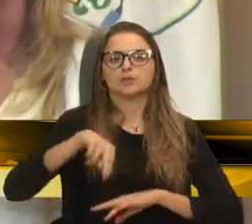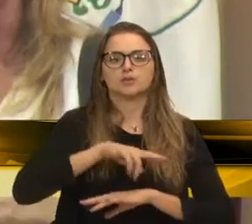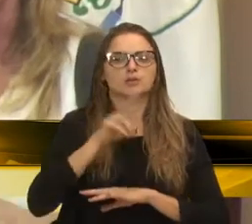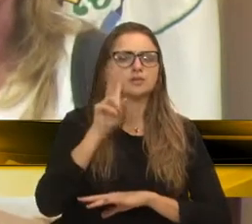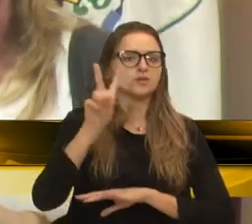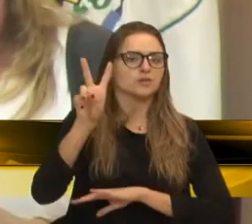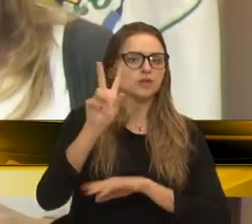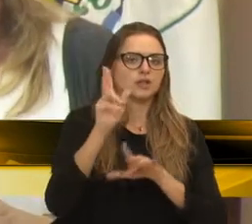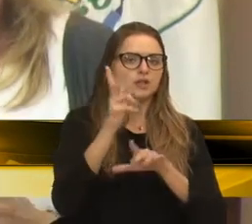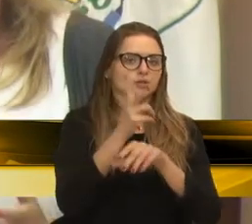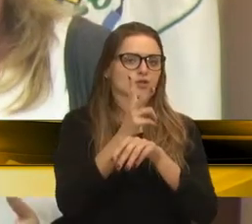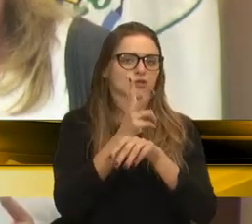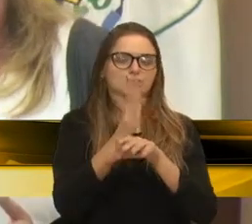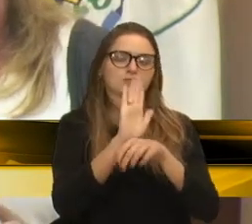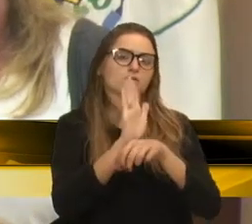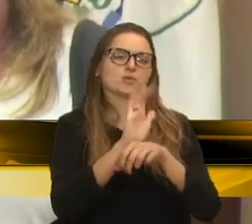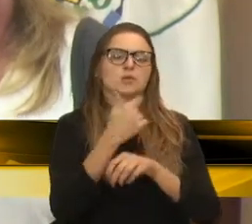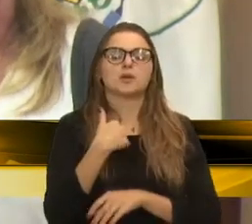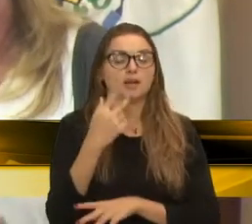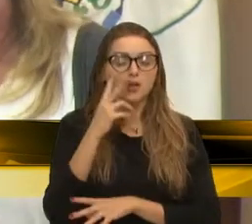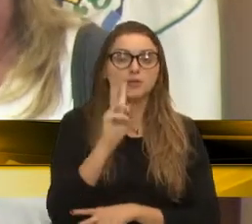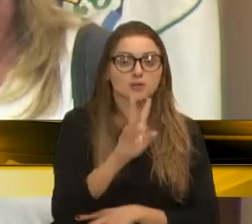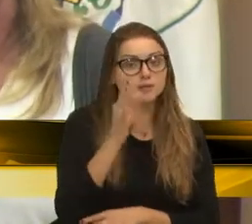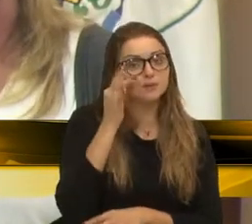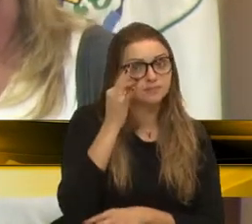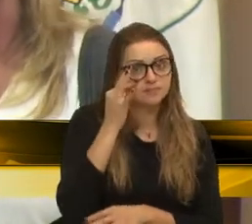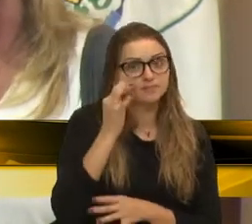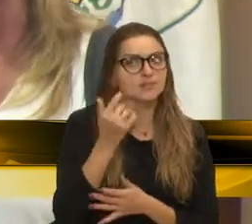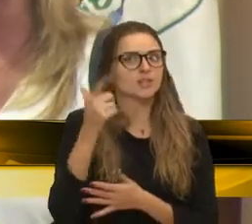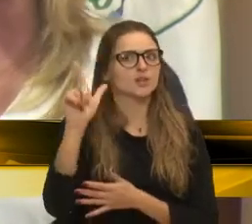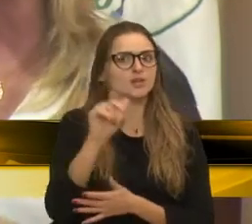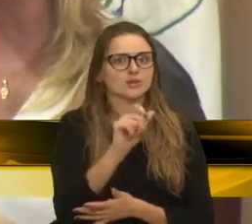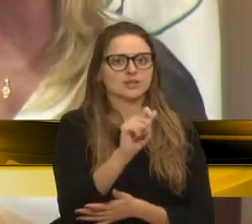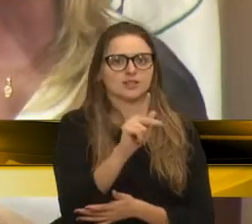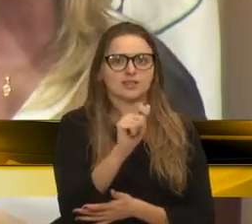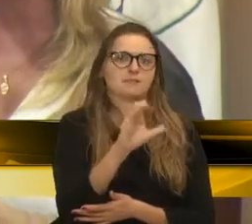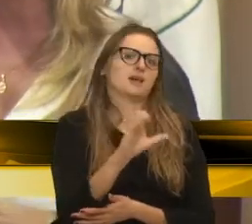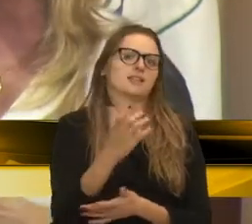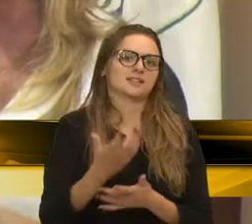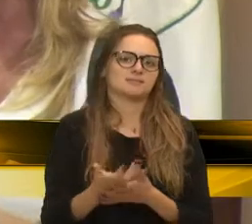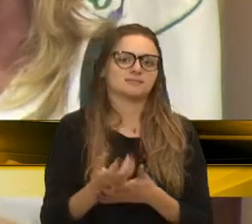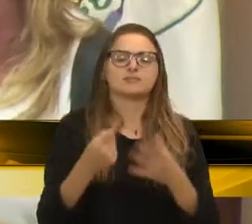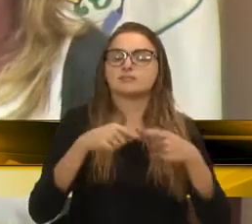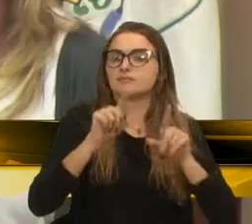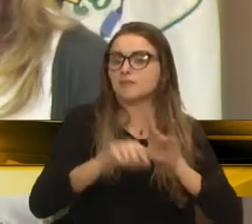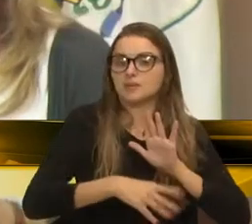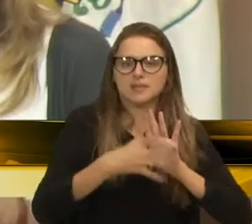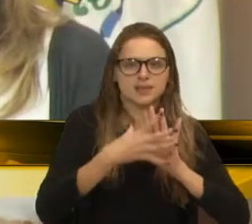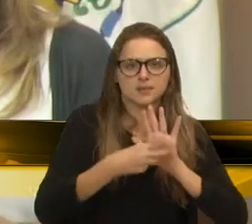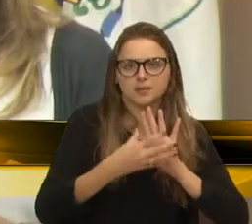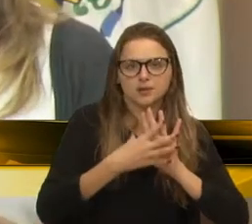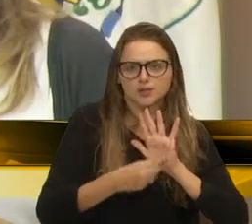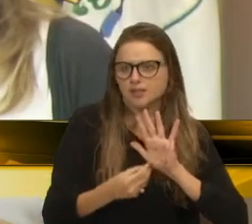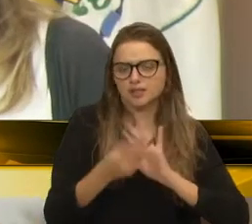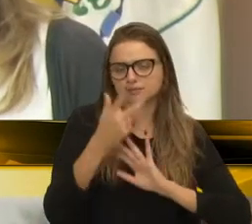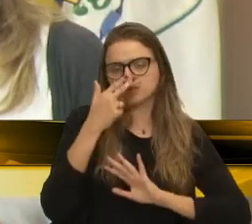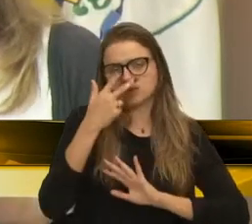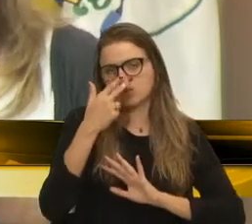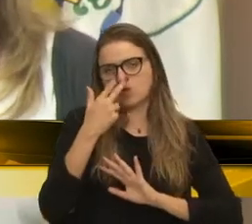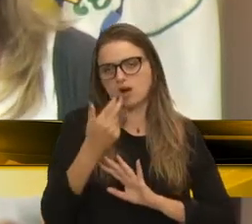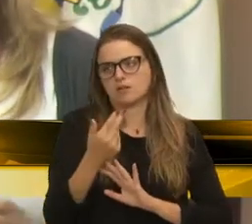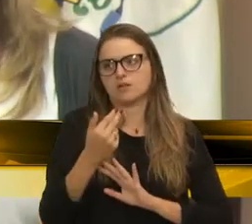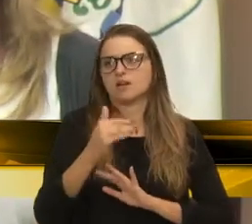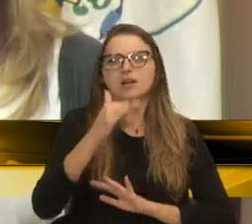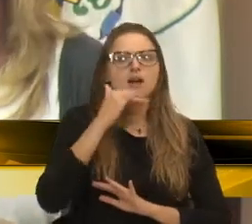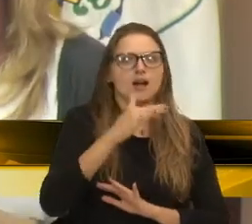vídeo, eu vi pessoalmente, em outra APAC. Mas eles são modelos... É igual, a